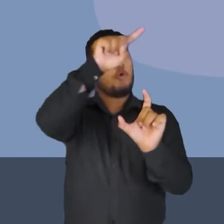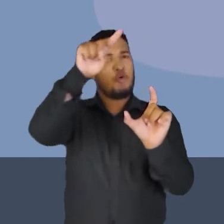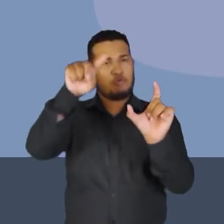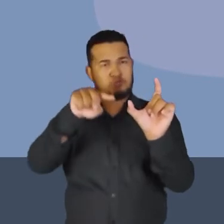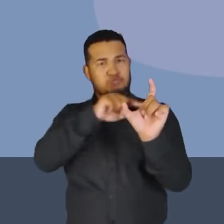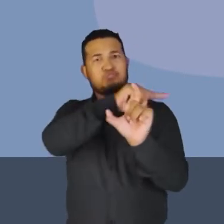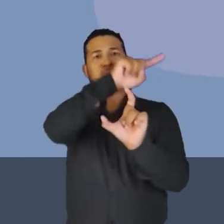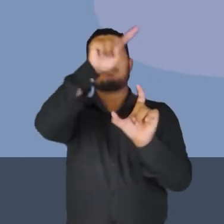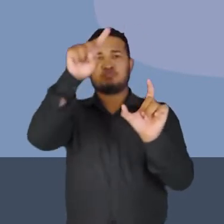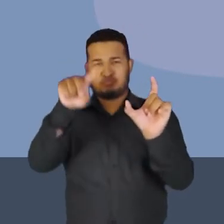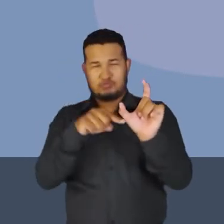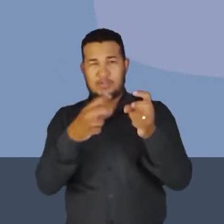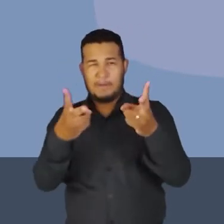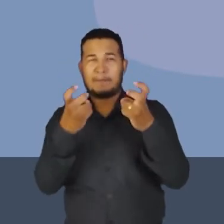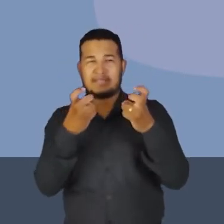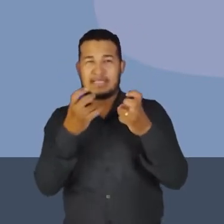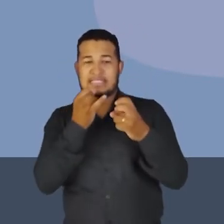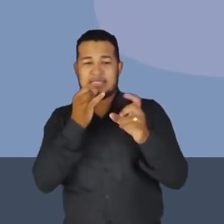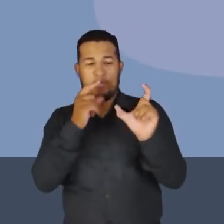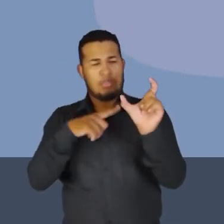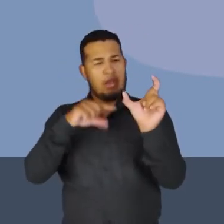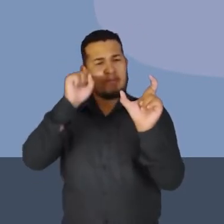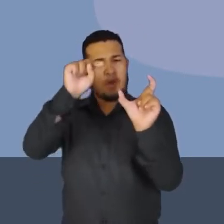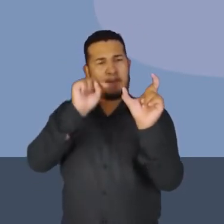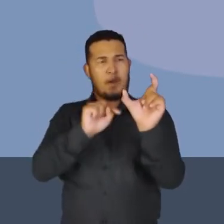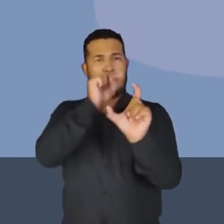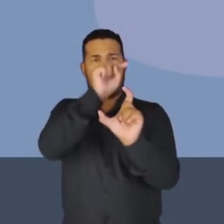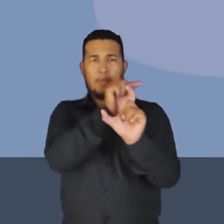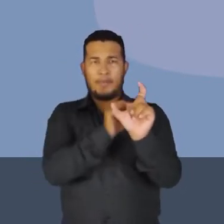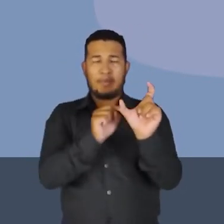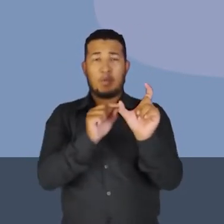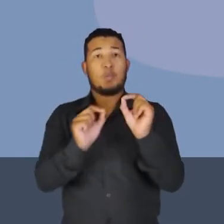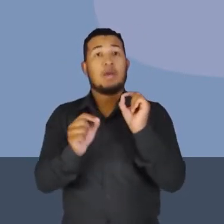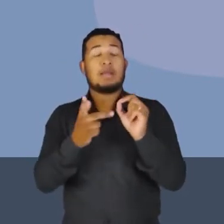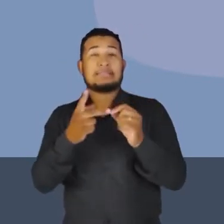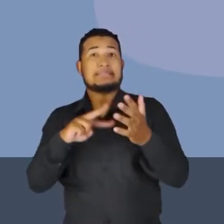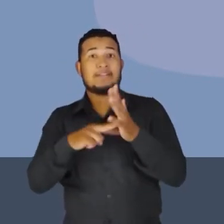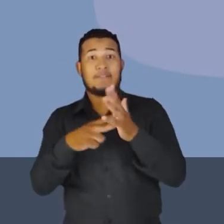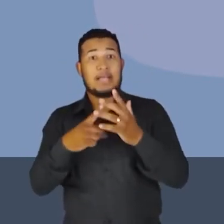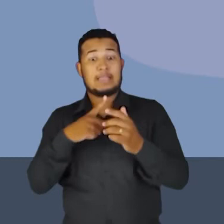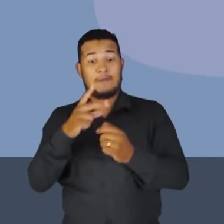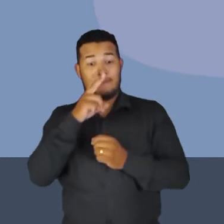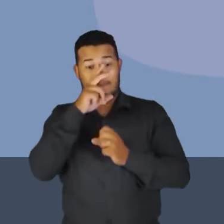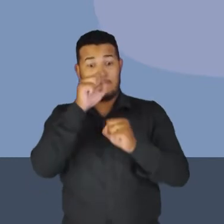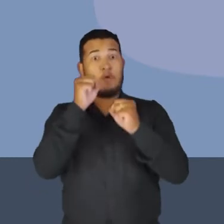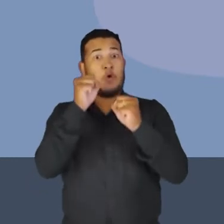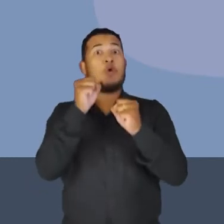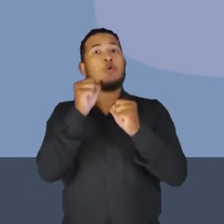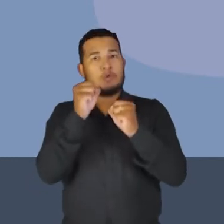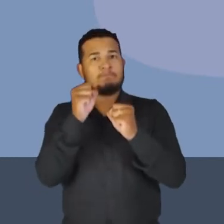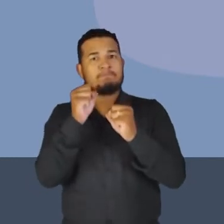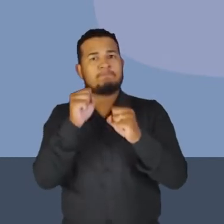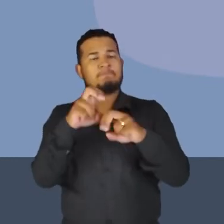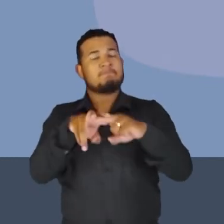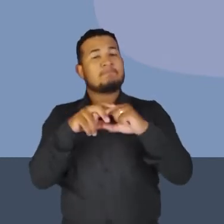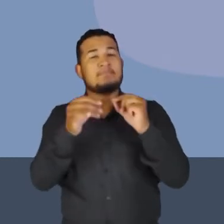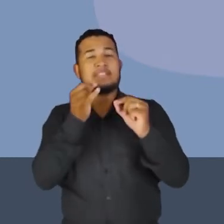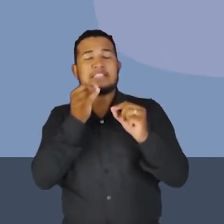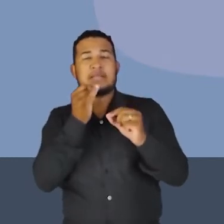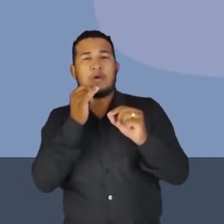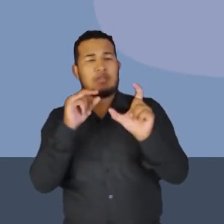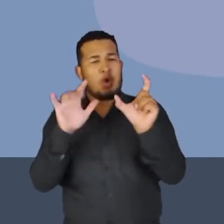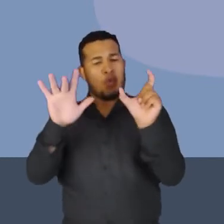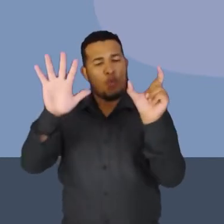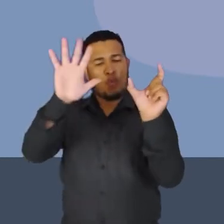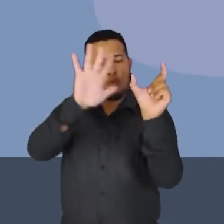Observe que em cima dos polos, essas linhas estão mais densas, enquanto que ao